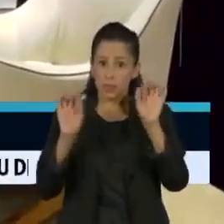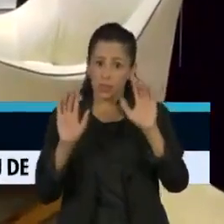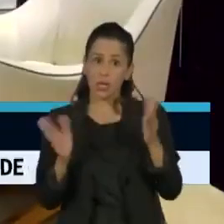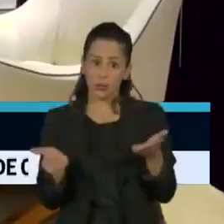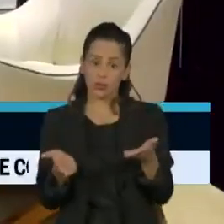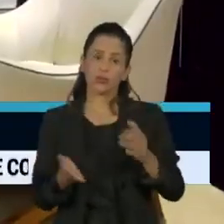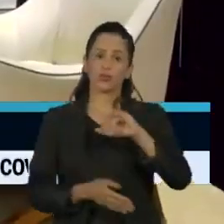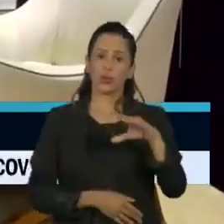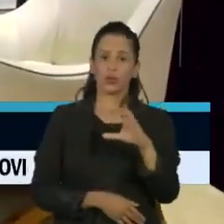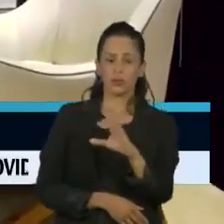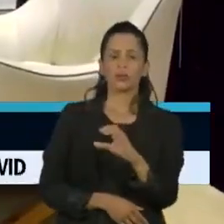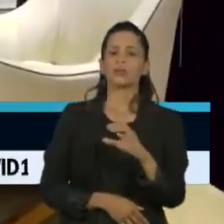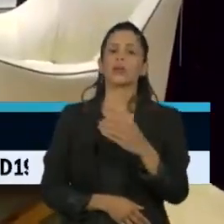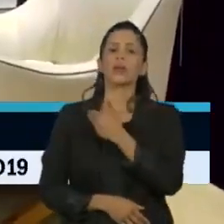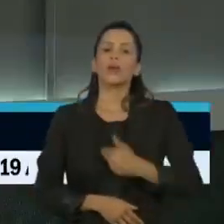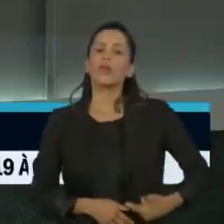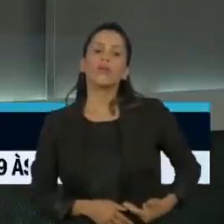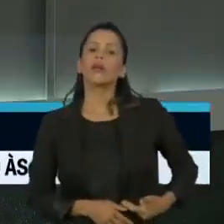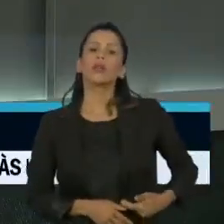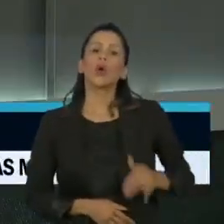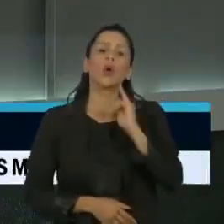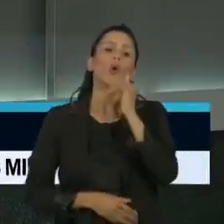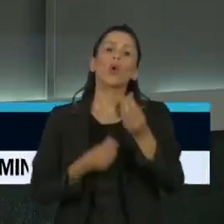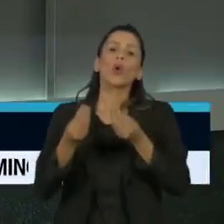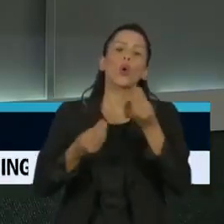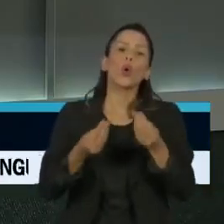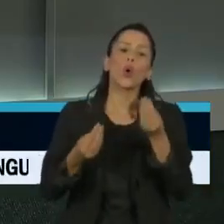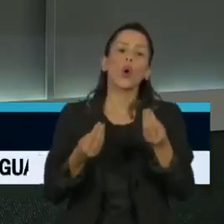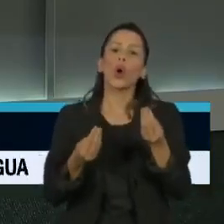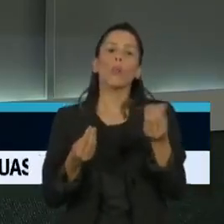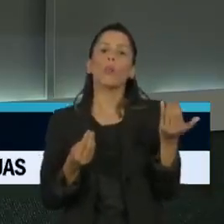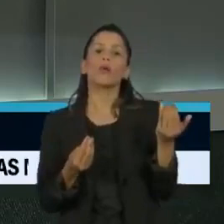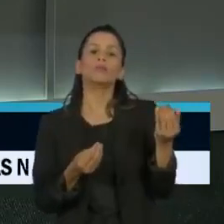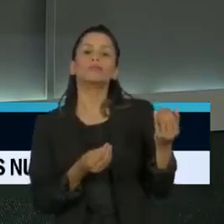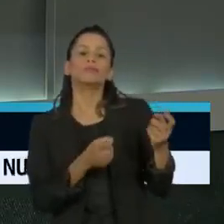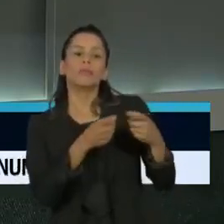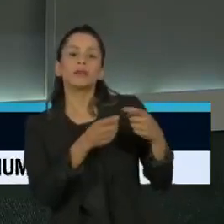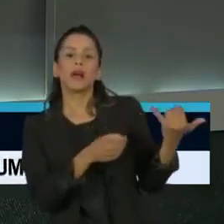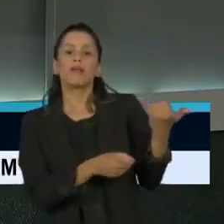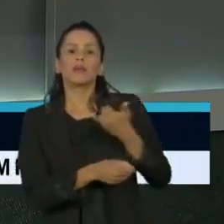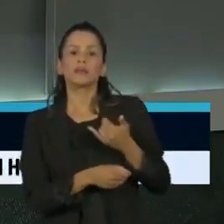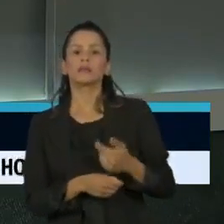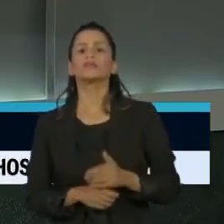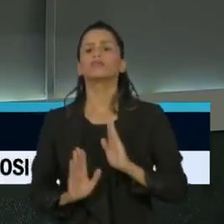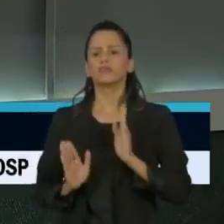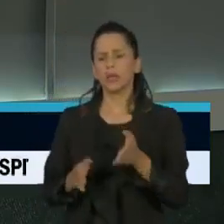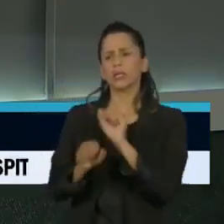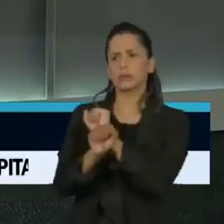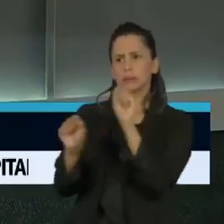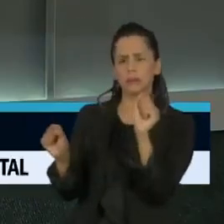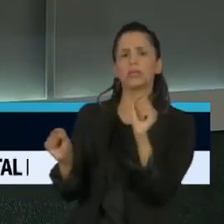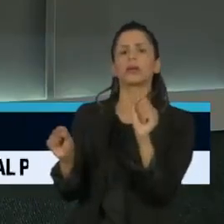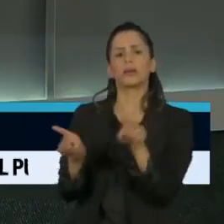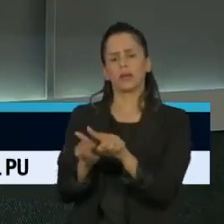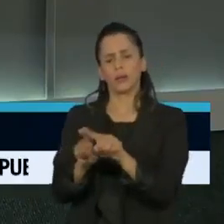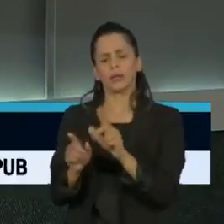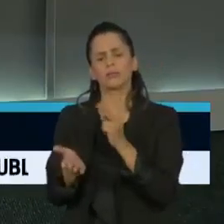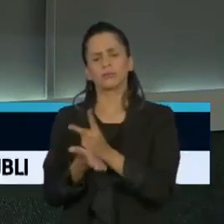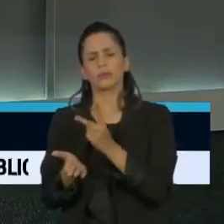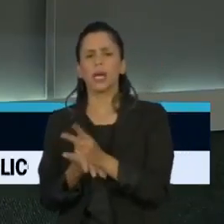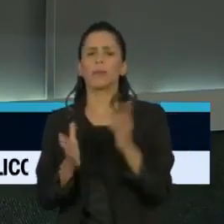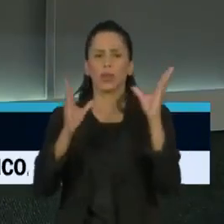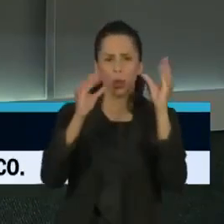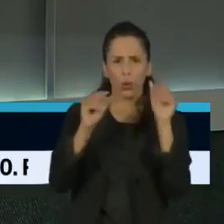governador contou como recebeu a notícia. Então, eu como faço muitas orações, toda manhã e à noite também faço